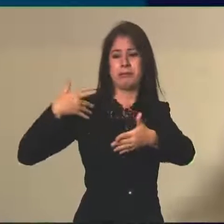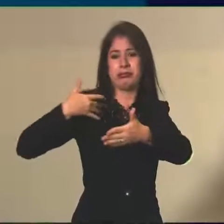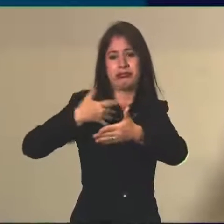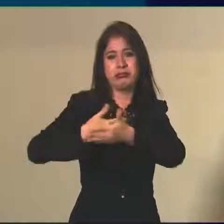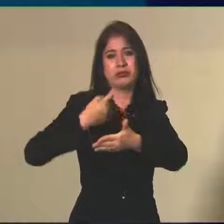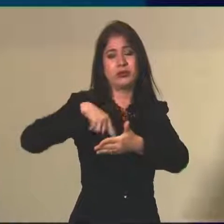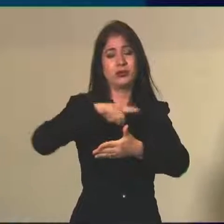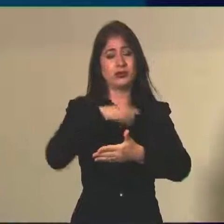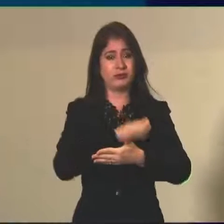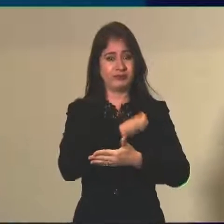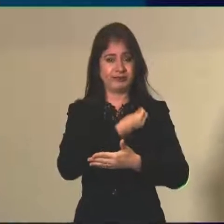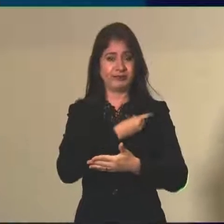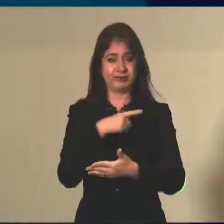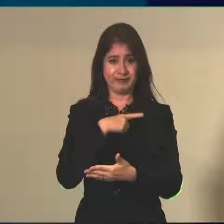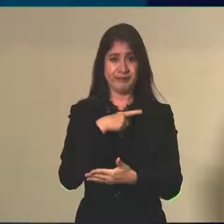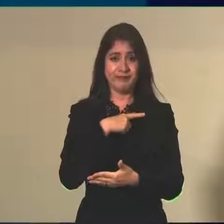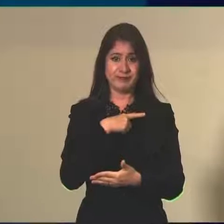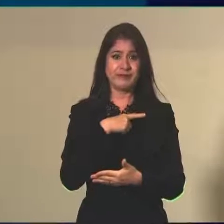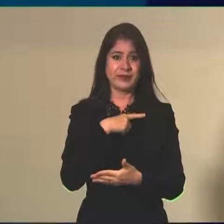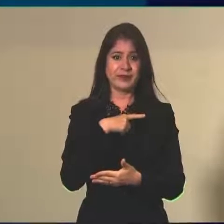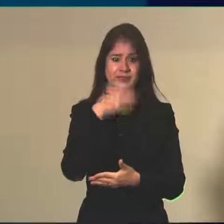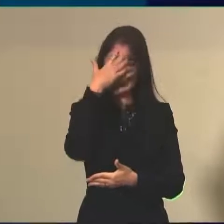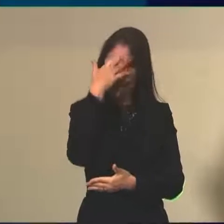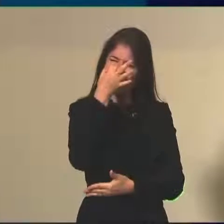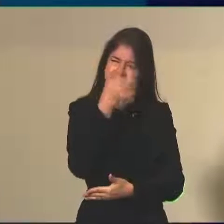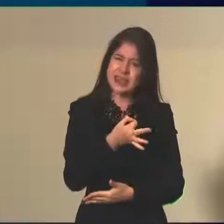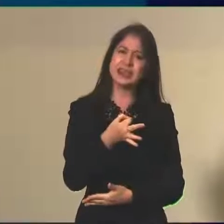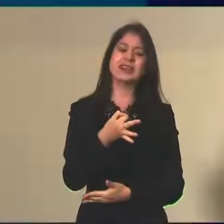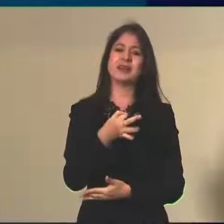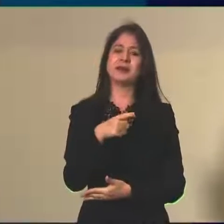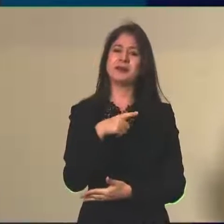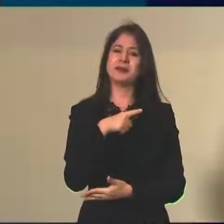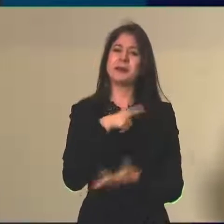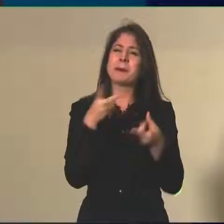pandemia, ele certamente trouxe